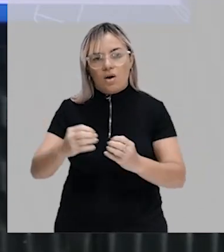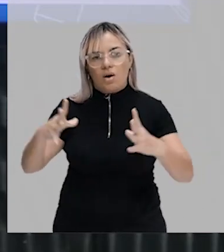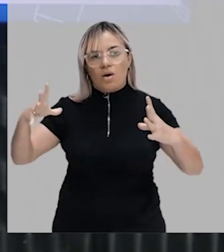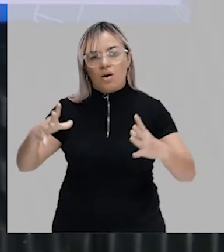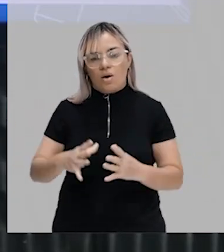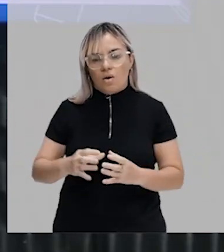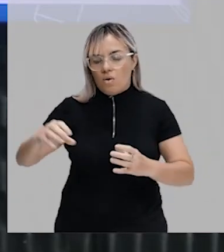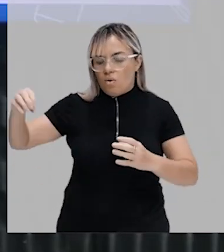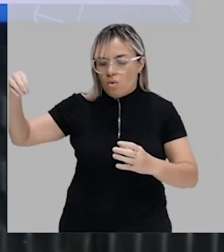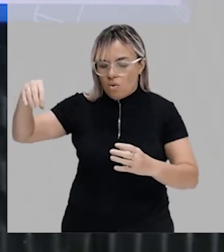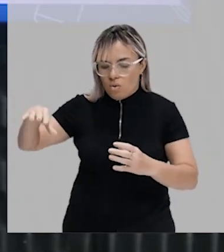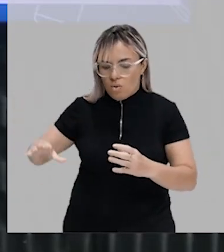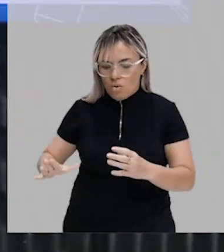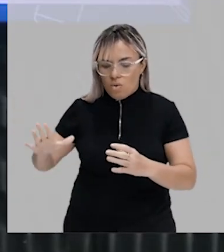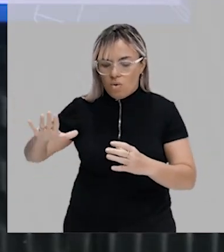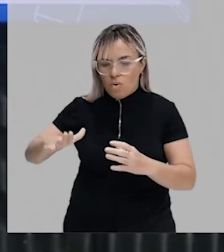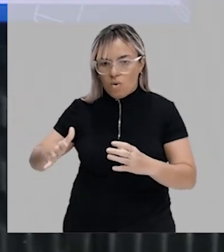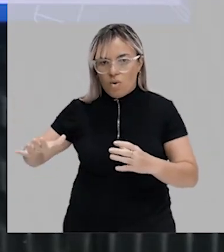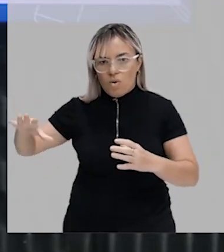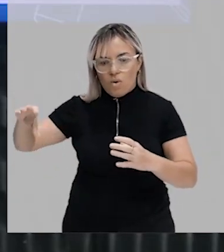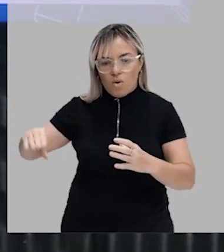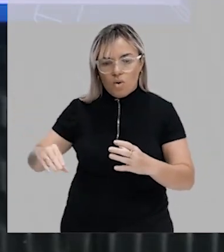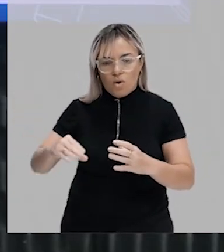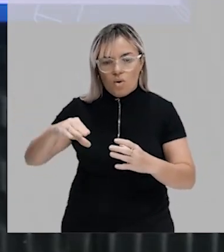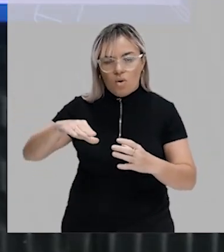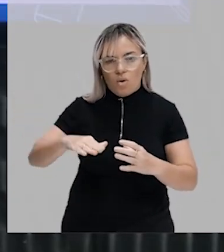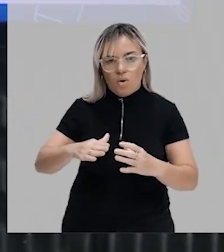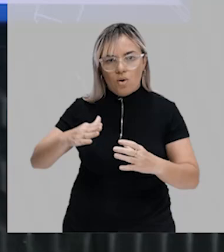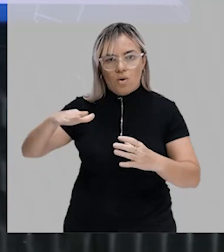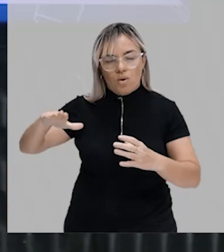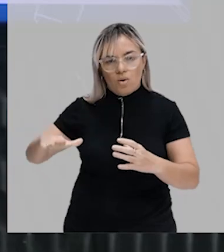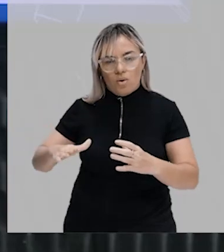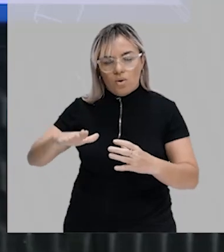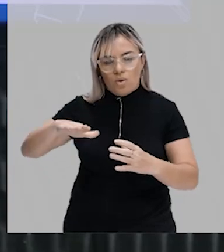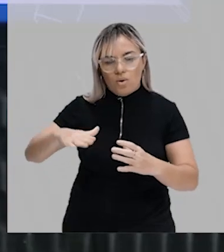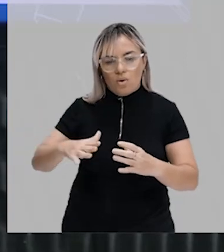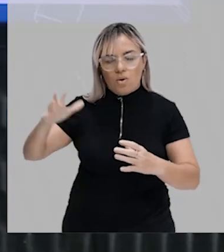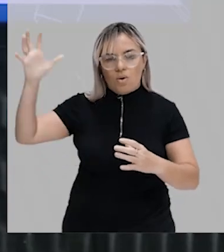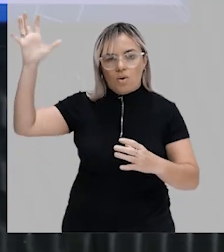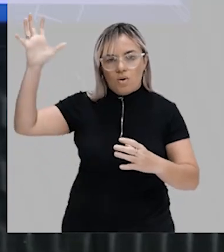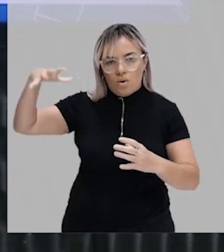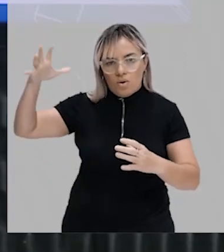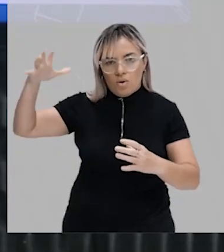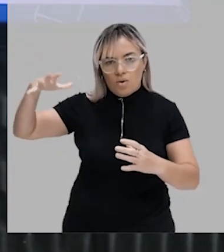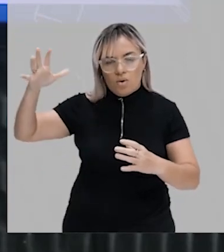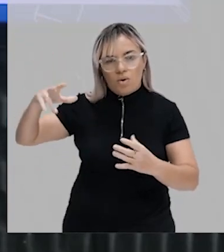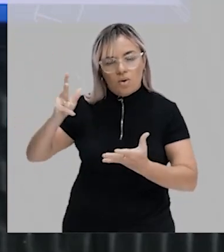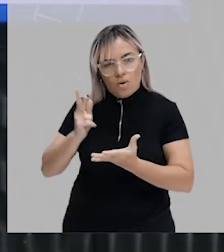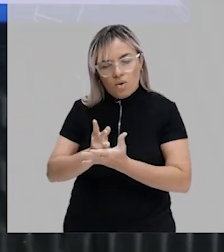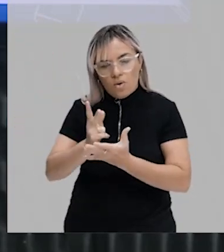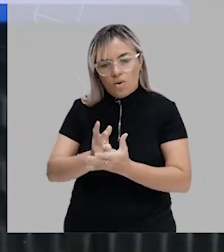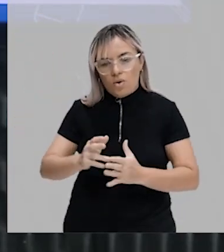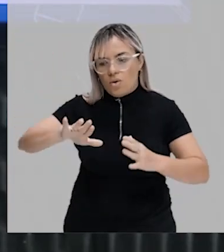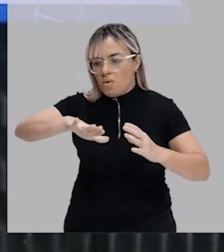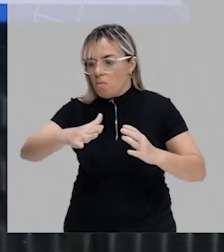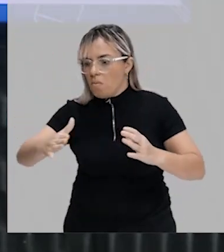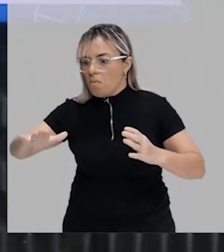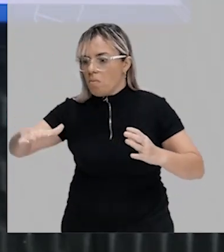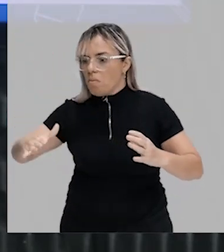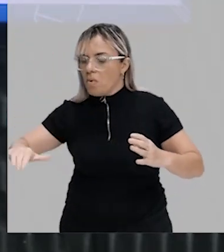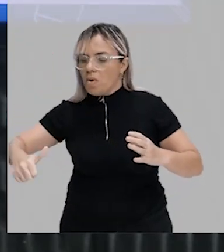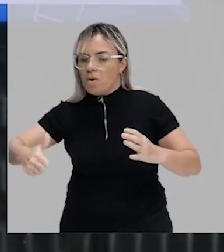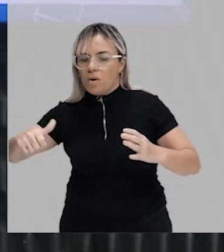E aí, quando aconteciam essas precipitações, essas chuvas constantes, nos grandes mares primitivos,